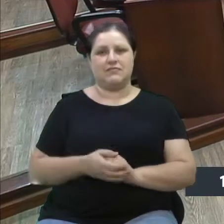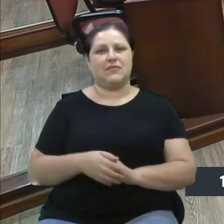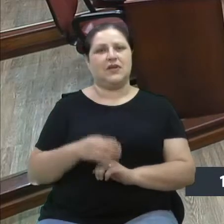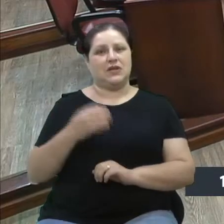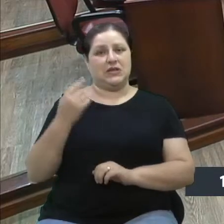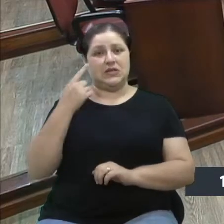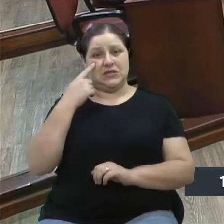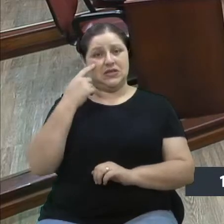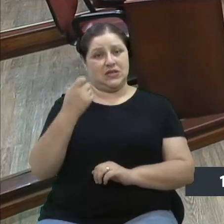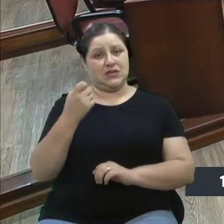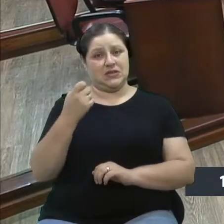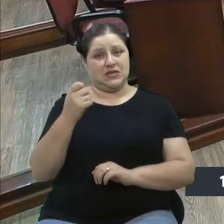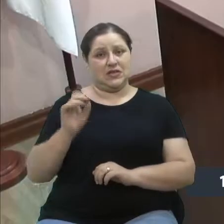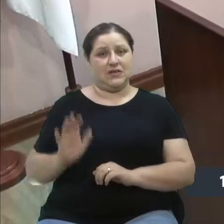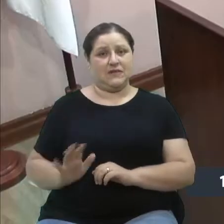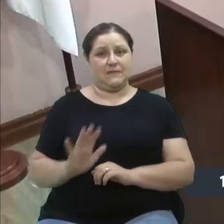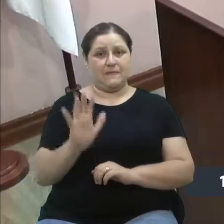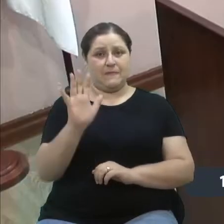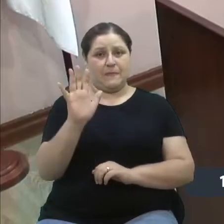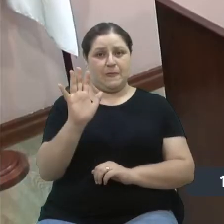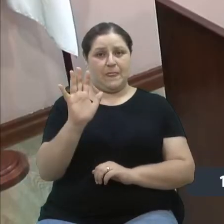a valorização,